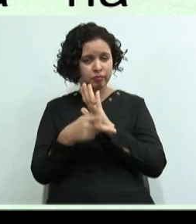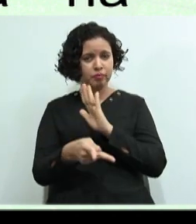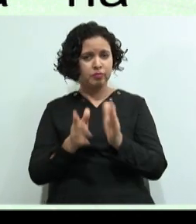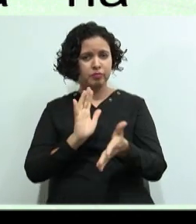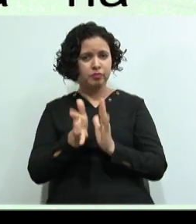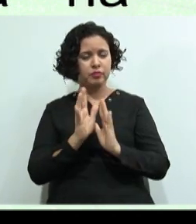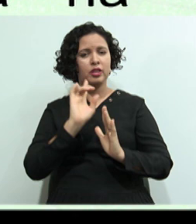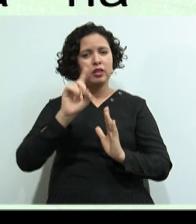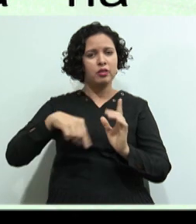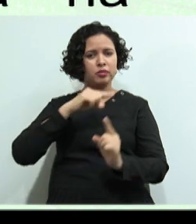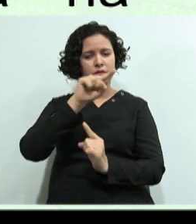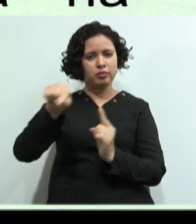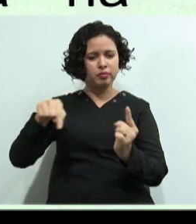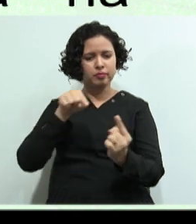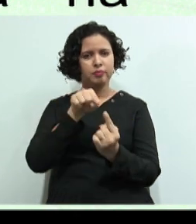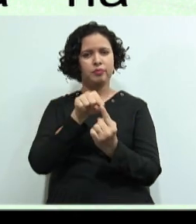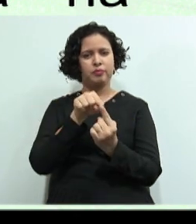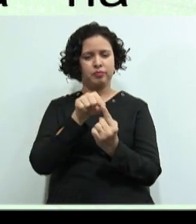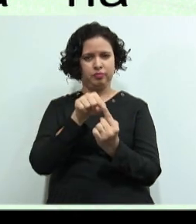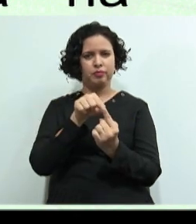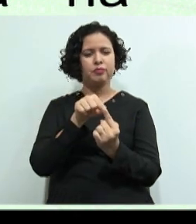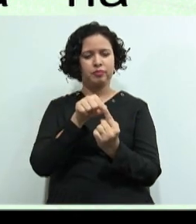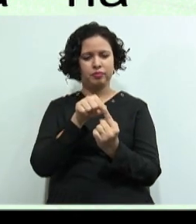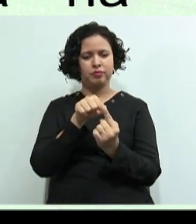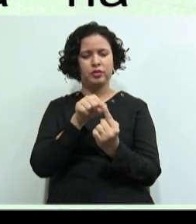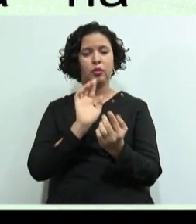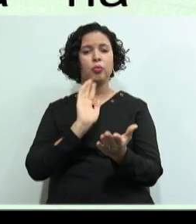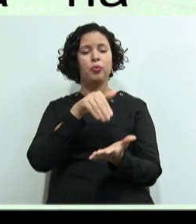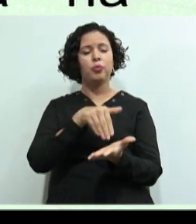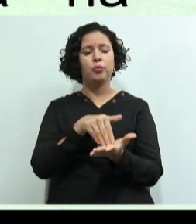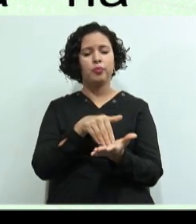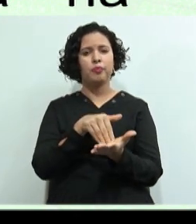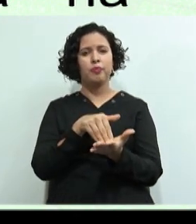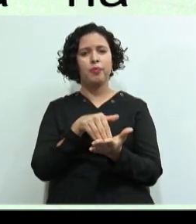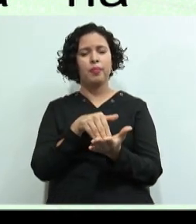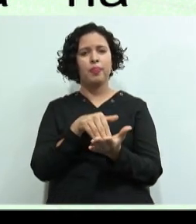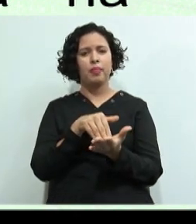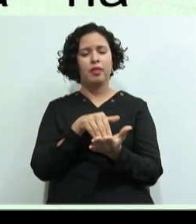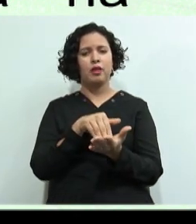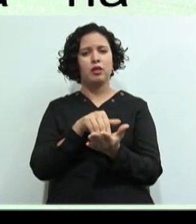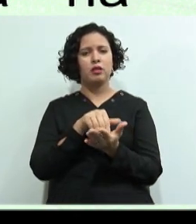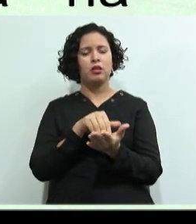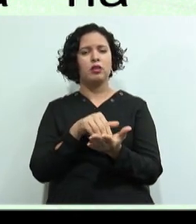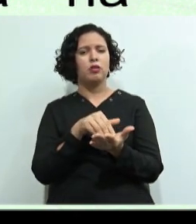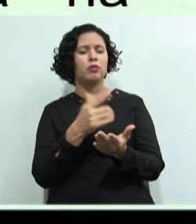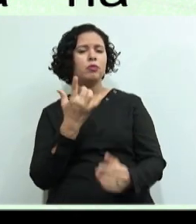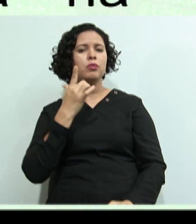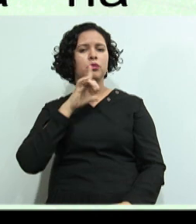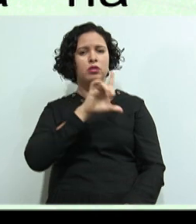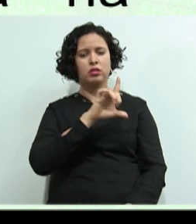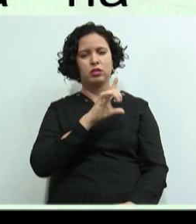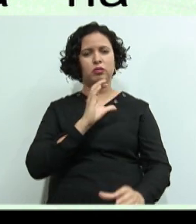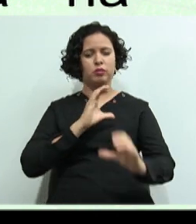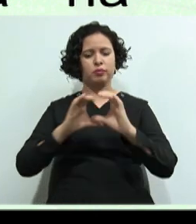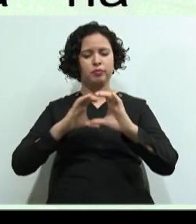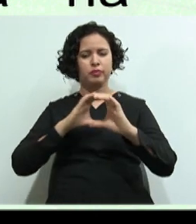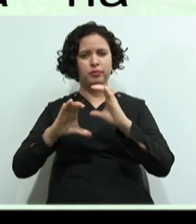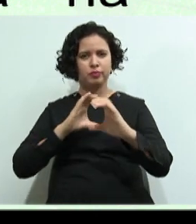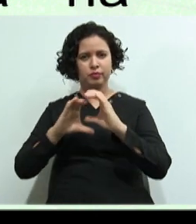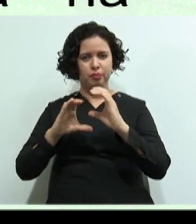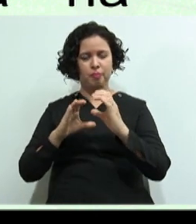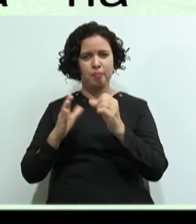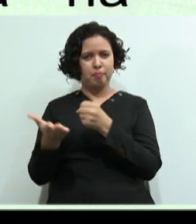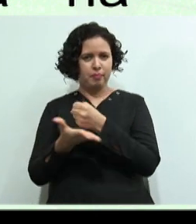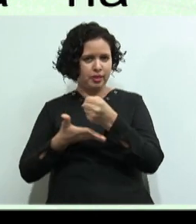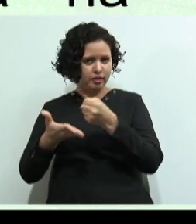objetivo Aqui O último, né? Que diz assim Desenvolva A comunicação básica Na língua de sinais Se